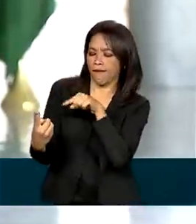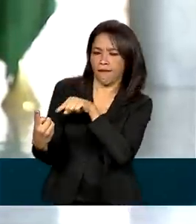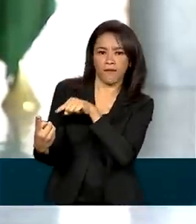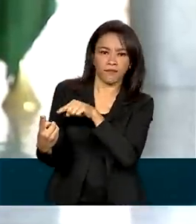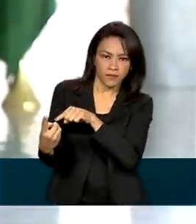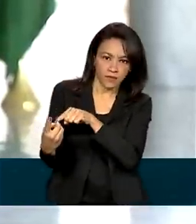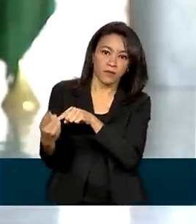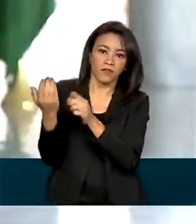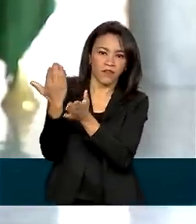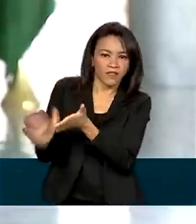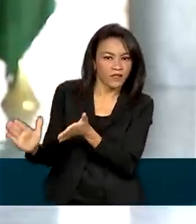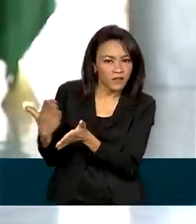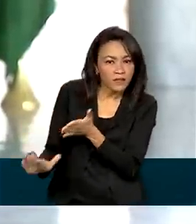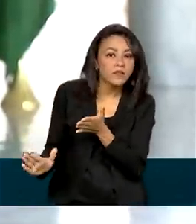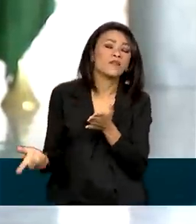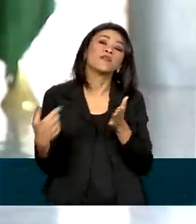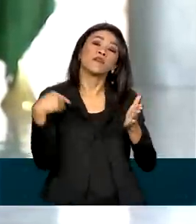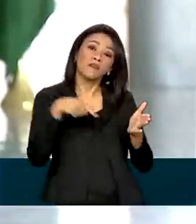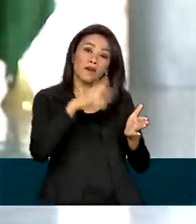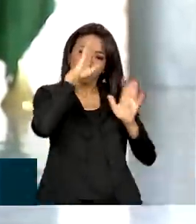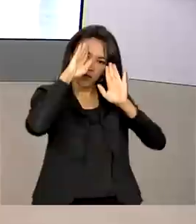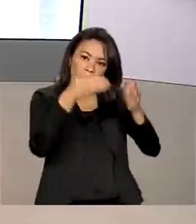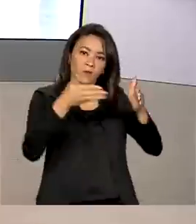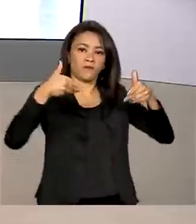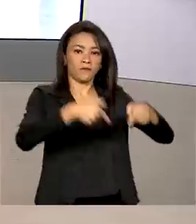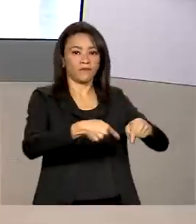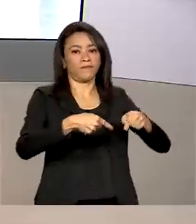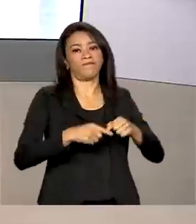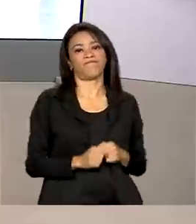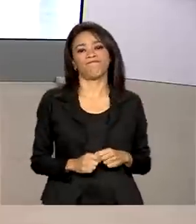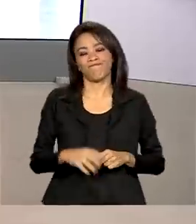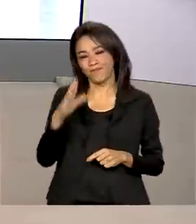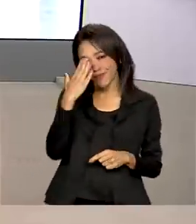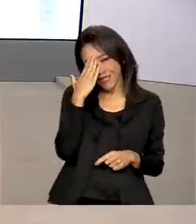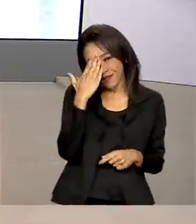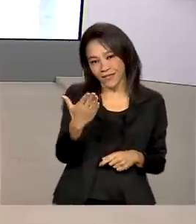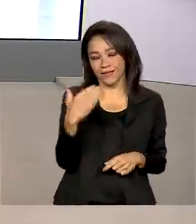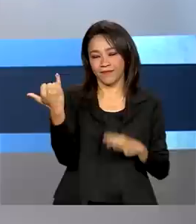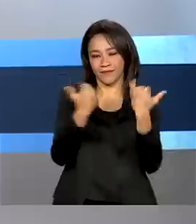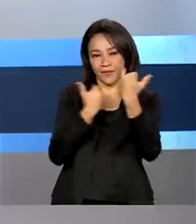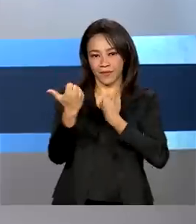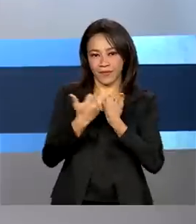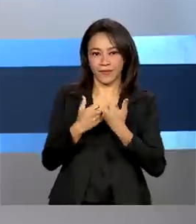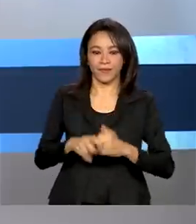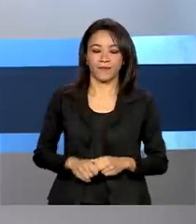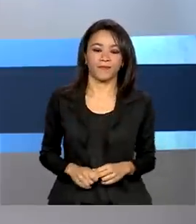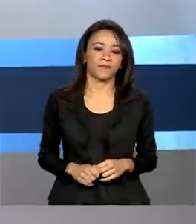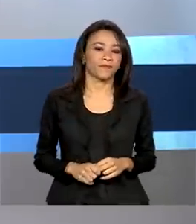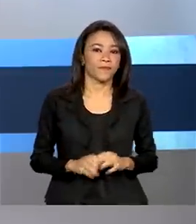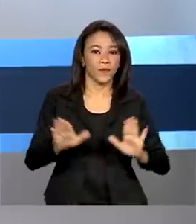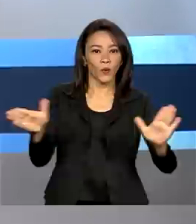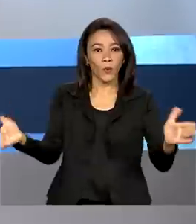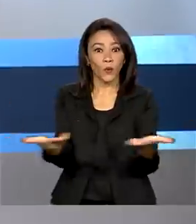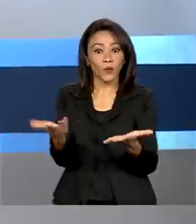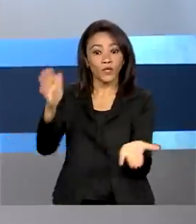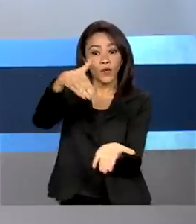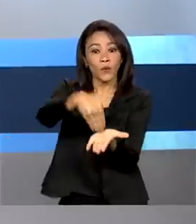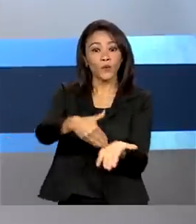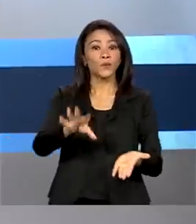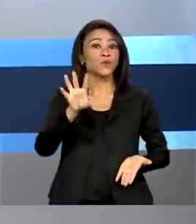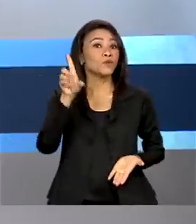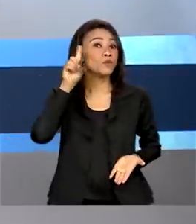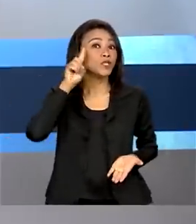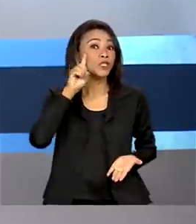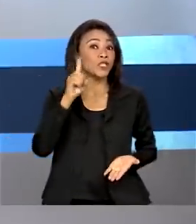Pronaf, que deixará de ser emitida, Renata. Obrigada, Glauco, pelas suas informações. Hoje é o último dia do